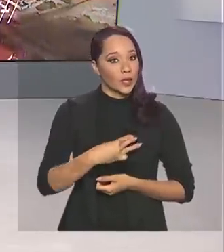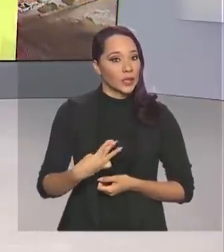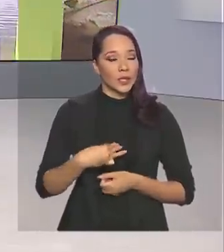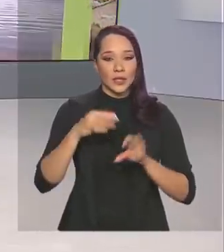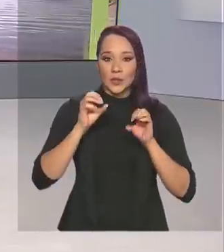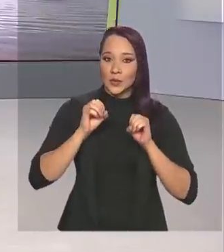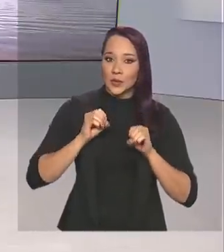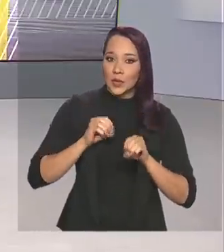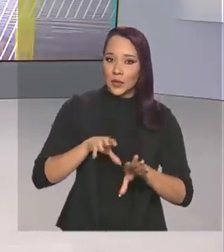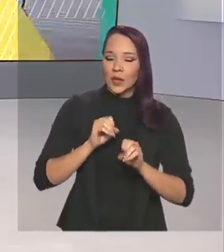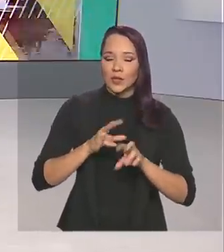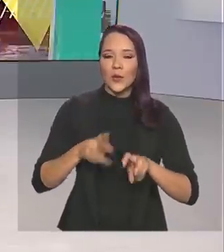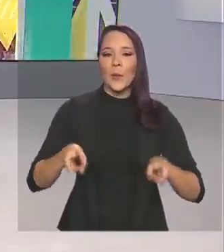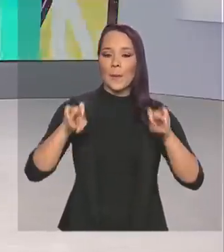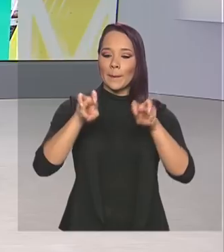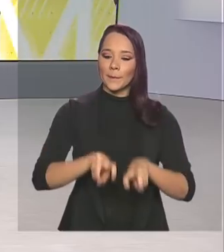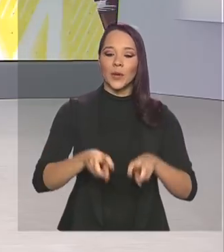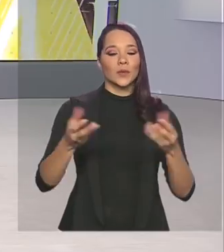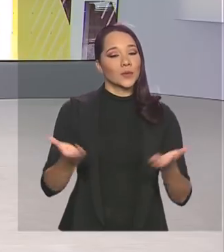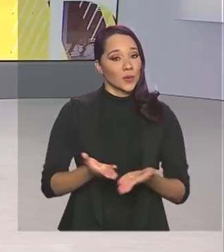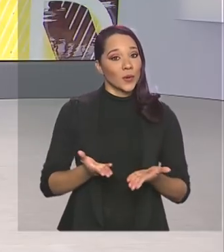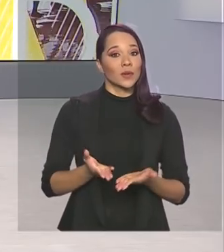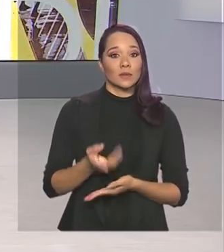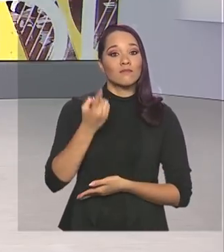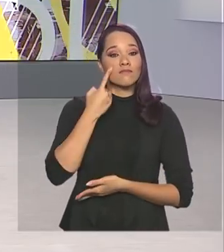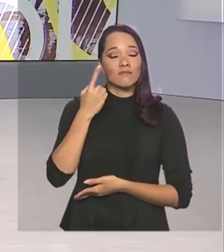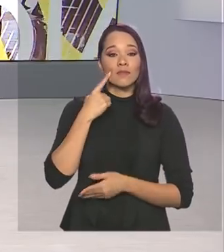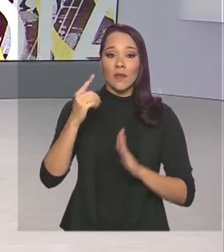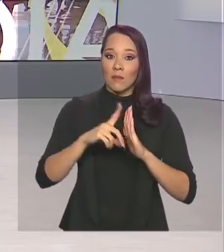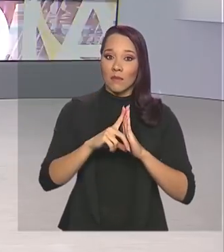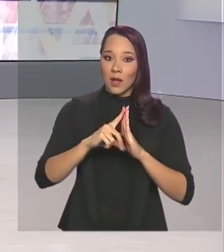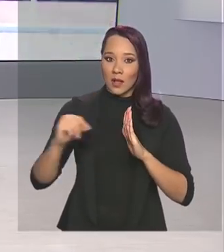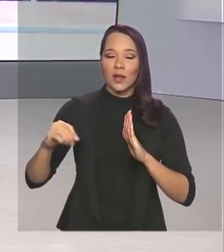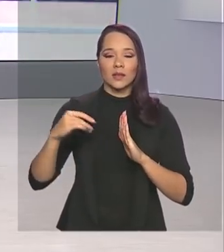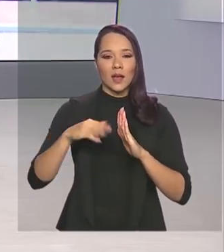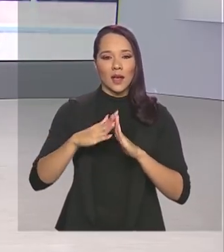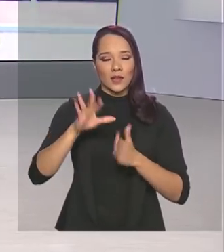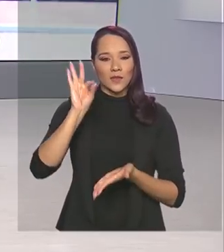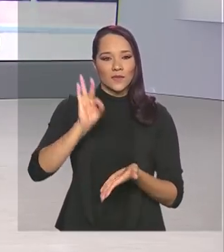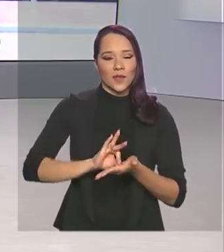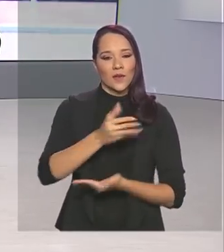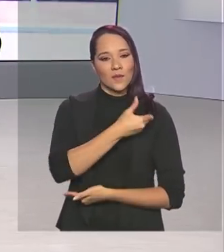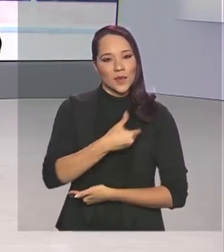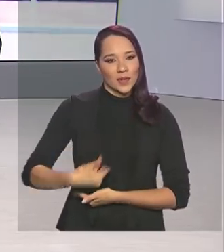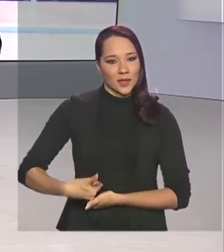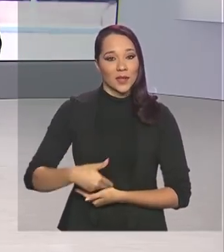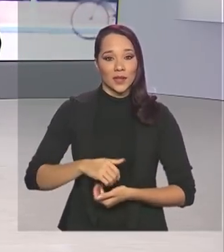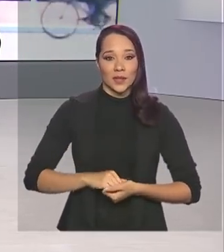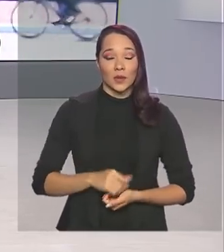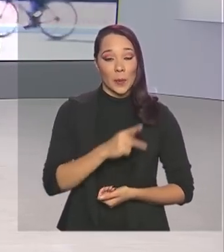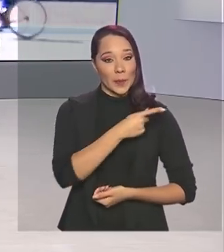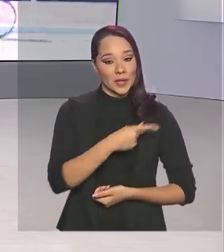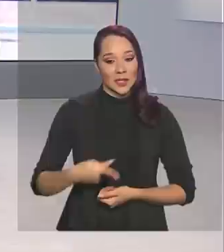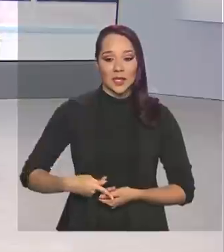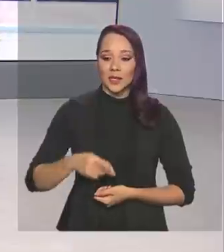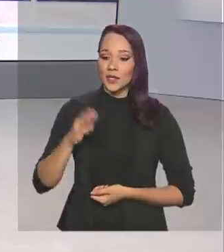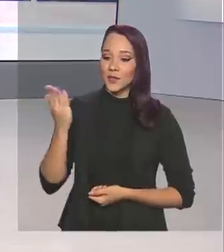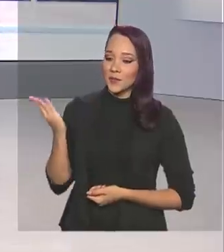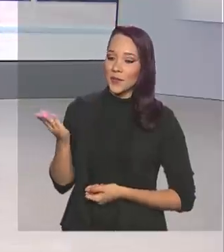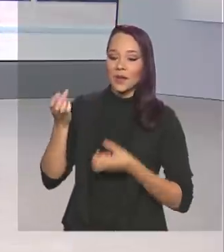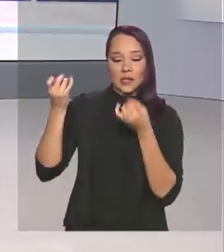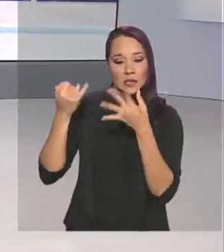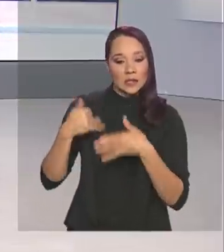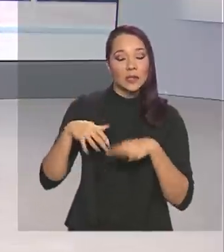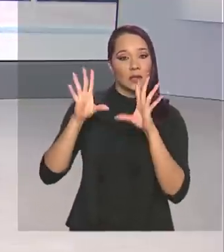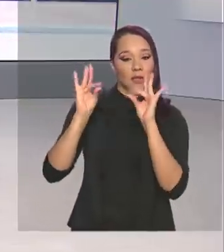toma posse hoje. Vamos ao vivo ao Palácio da Alvorada, a residência oficial do presidente da República, Glauco de Queiroz, traz de